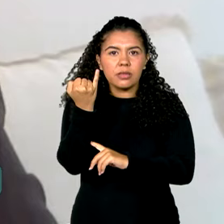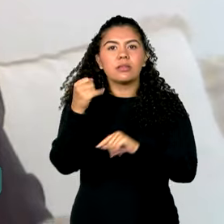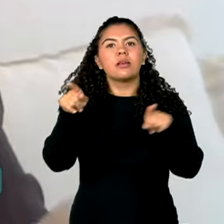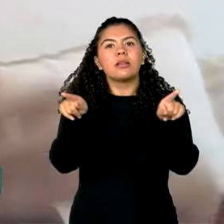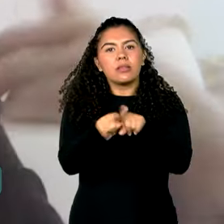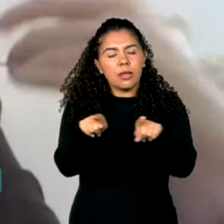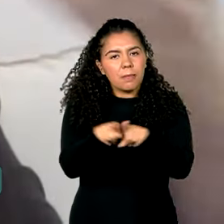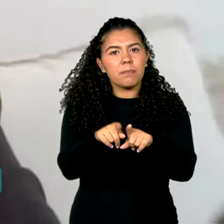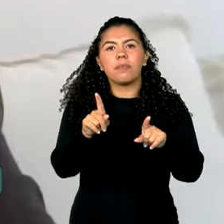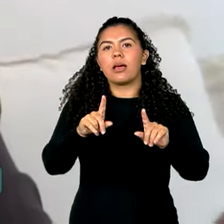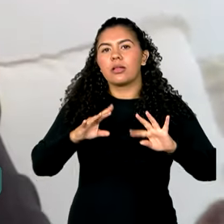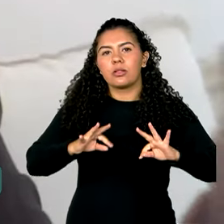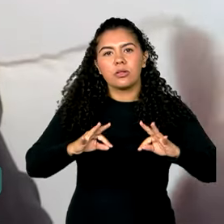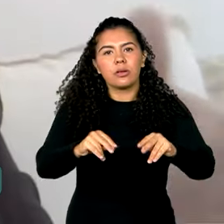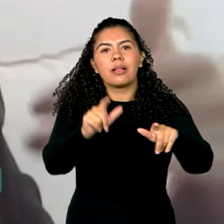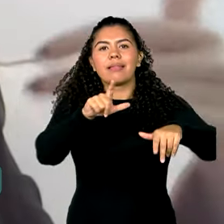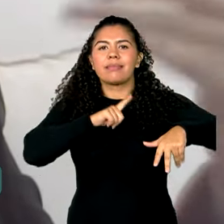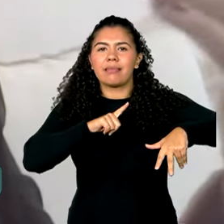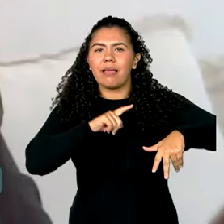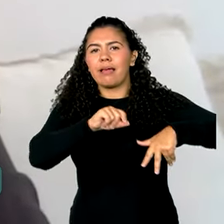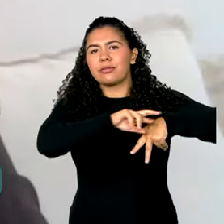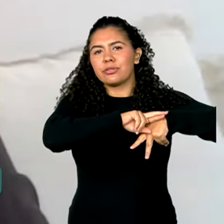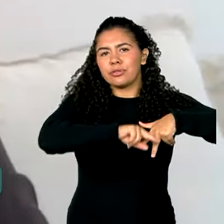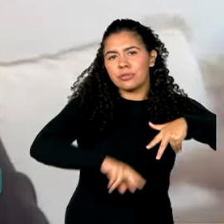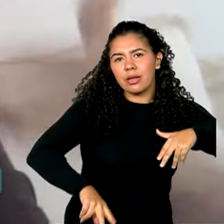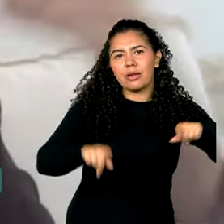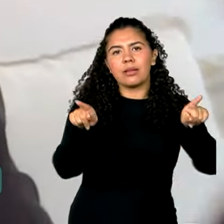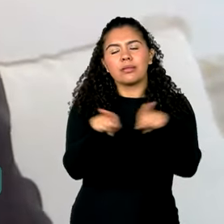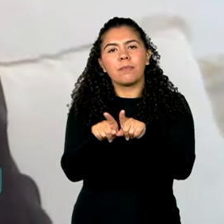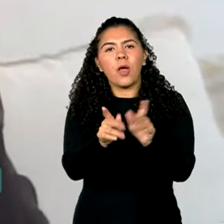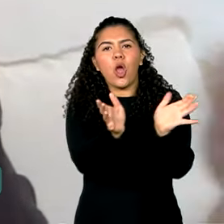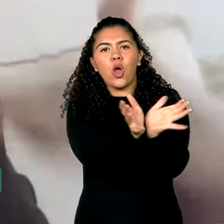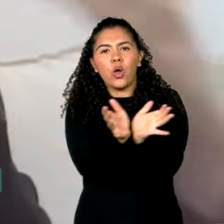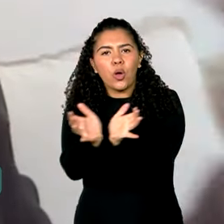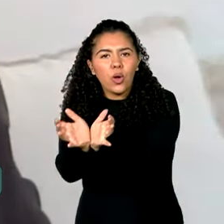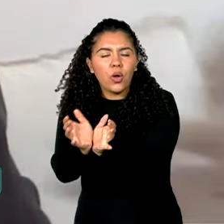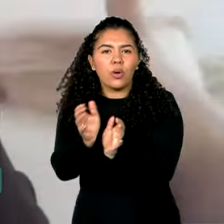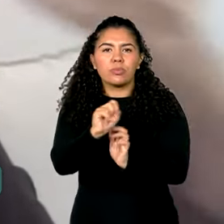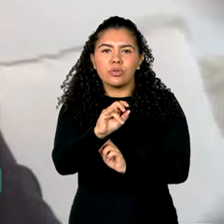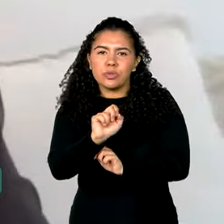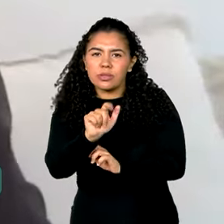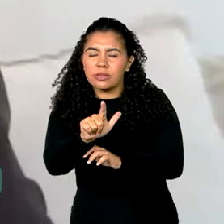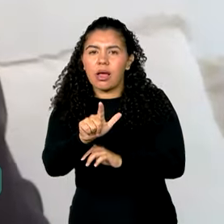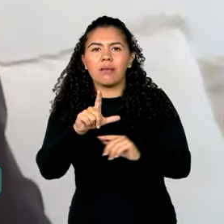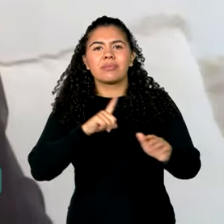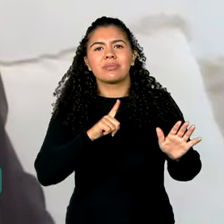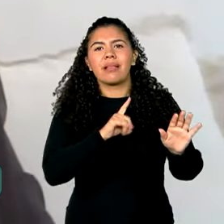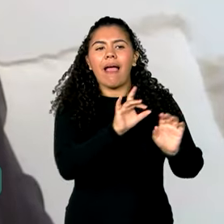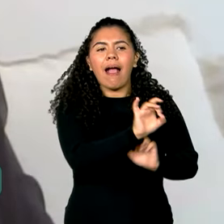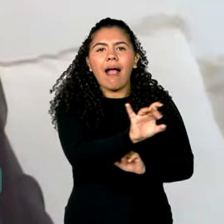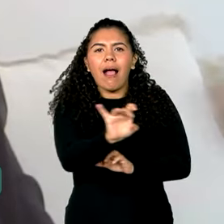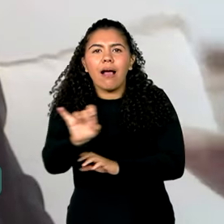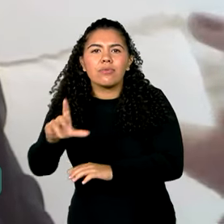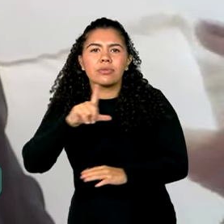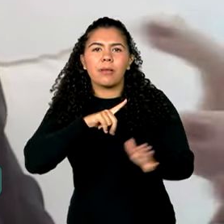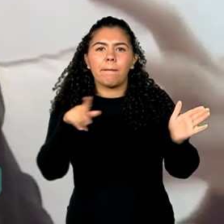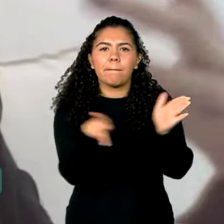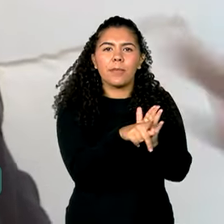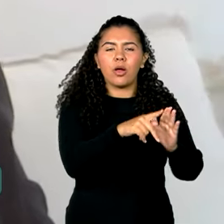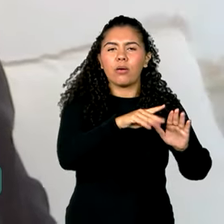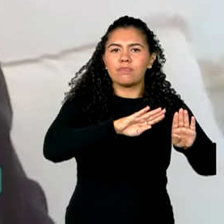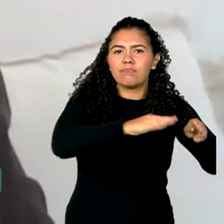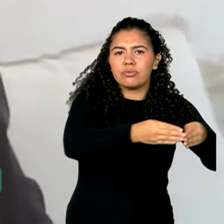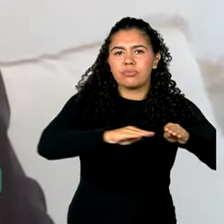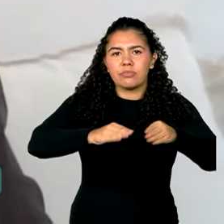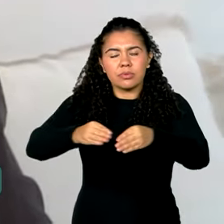camadas, né? Ainda vem gênero, vem classe social. Cada uma vai sugerir um outro discurso. Então, é uma coisa que precisa